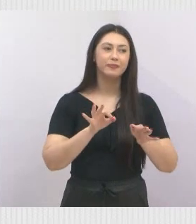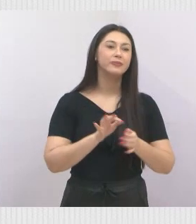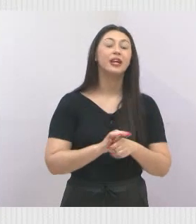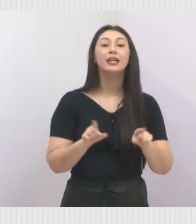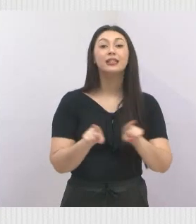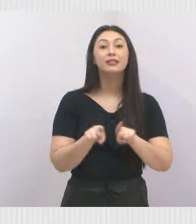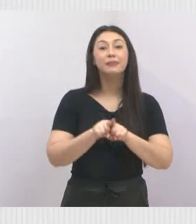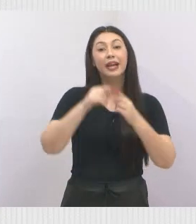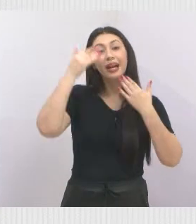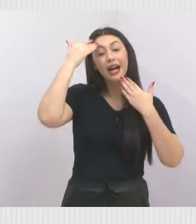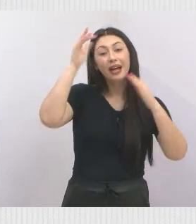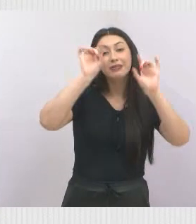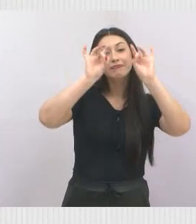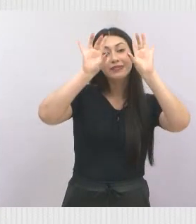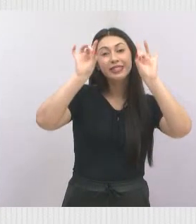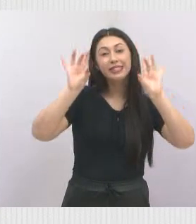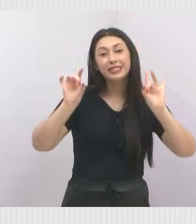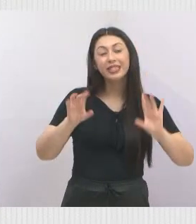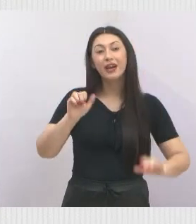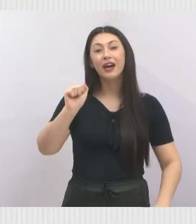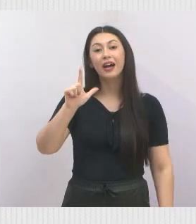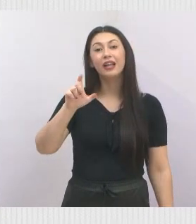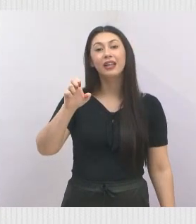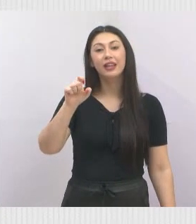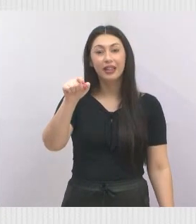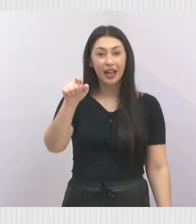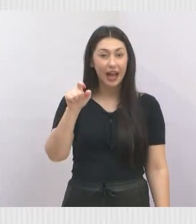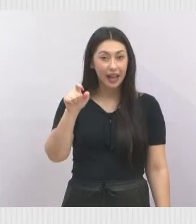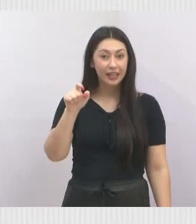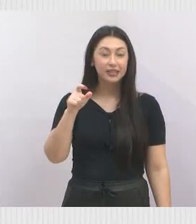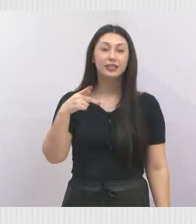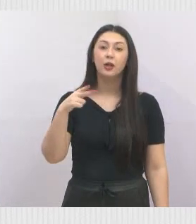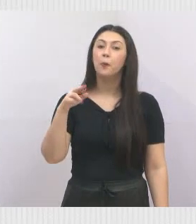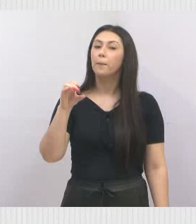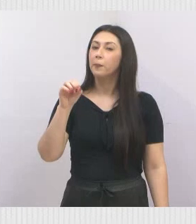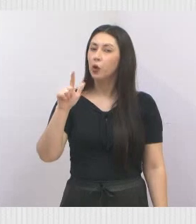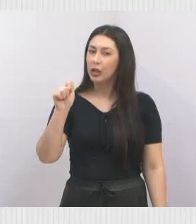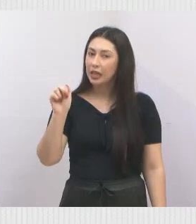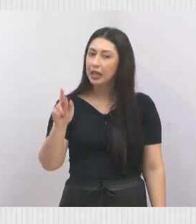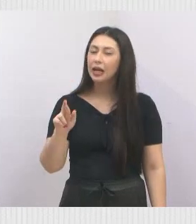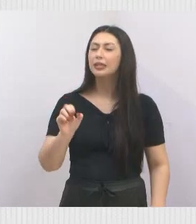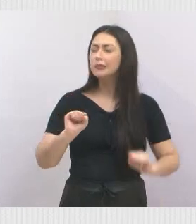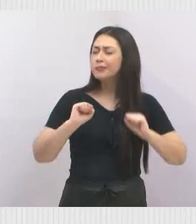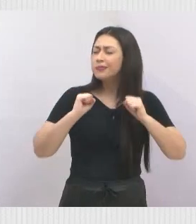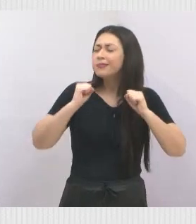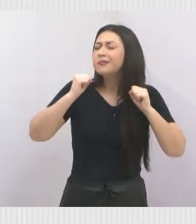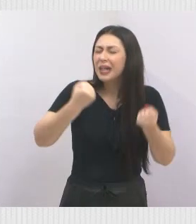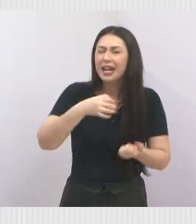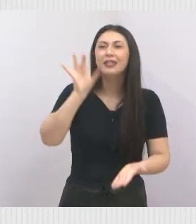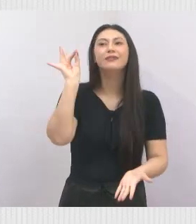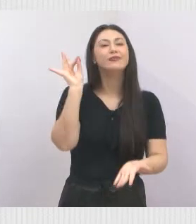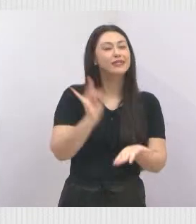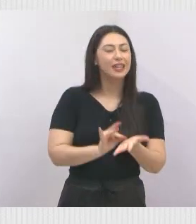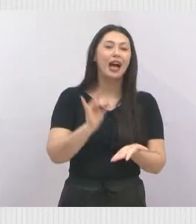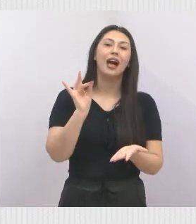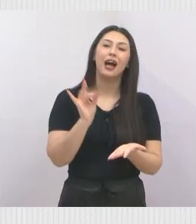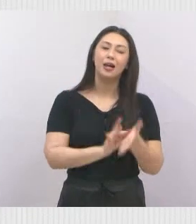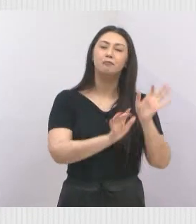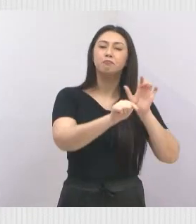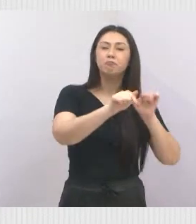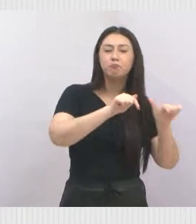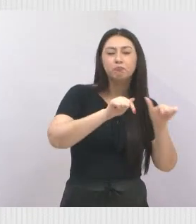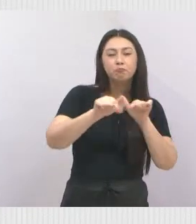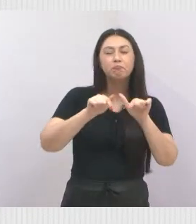o Alex, presidente da Prolar, que tem se empenhado muito nas regularizações